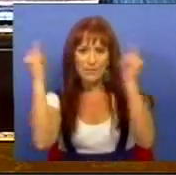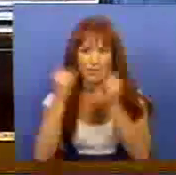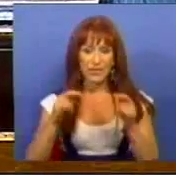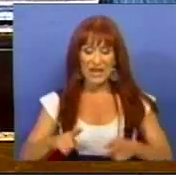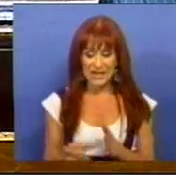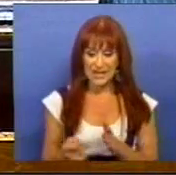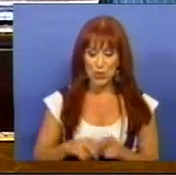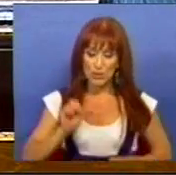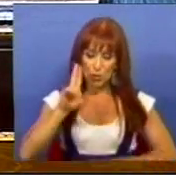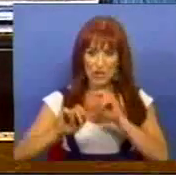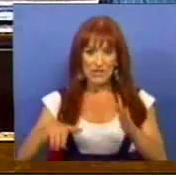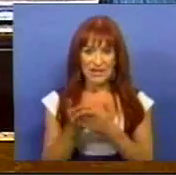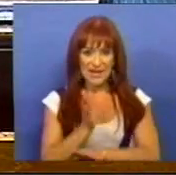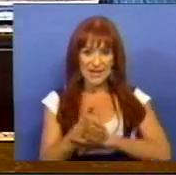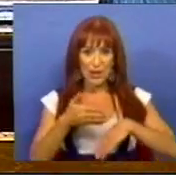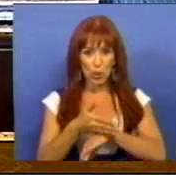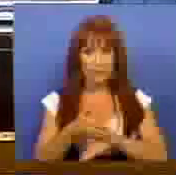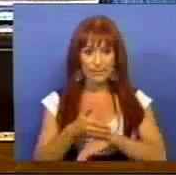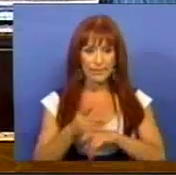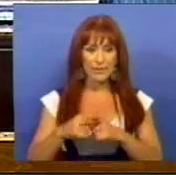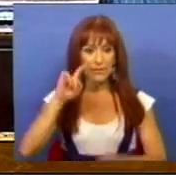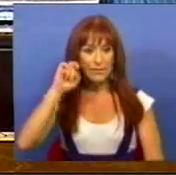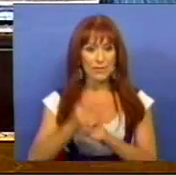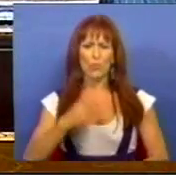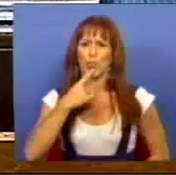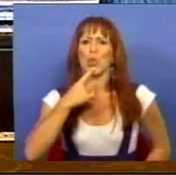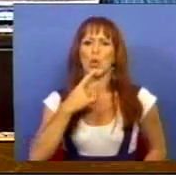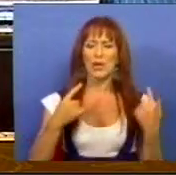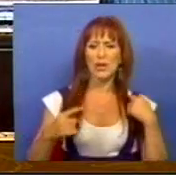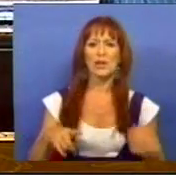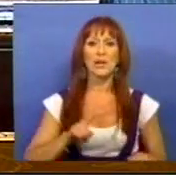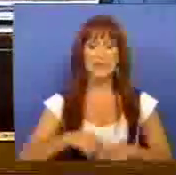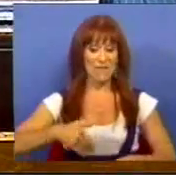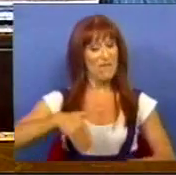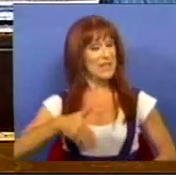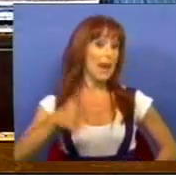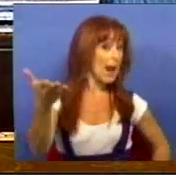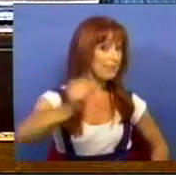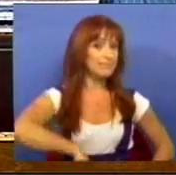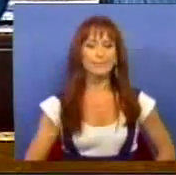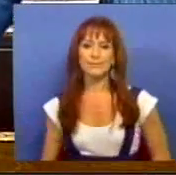e à necessidade de modernização do setor que reclamavam há muito tempo. Portanto, será na próxima semana.